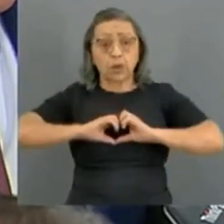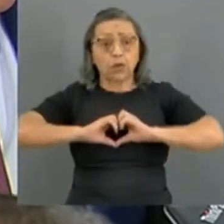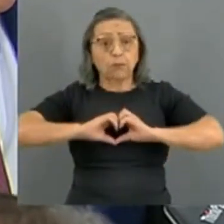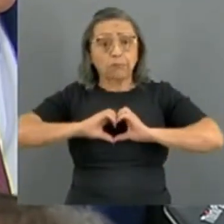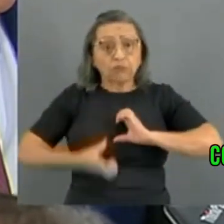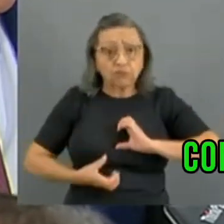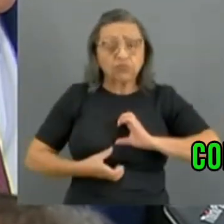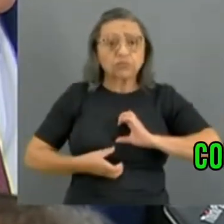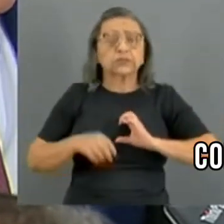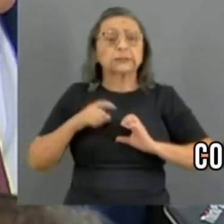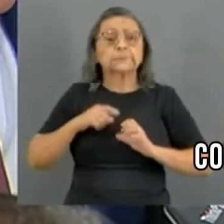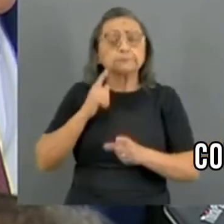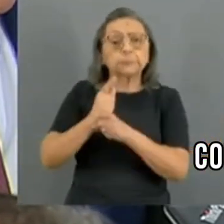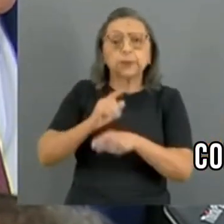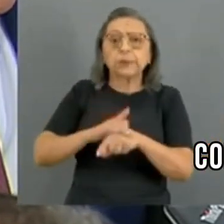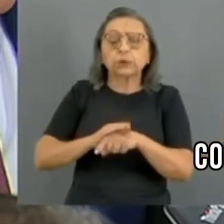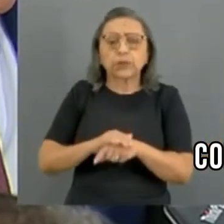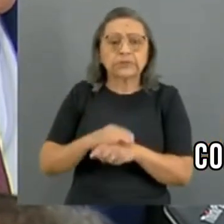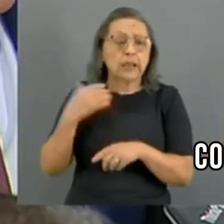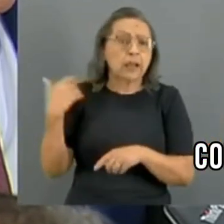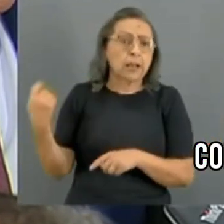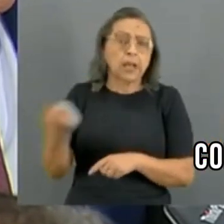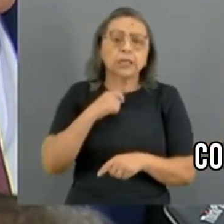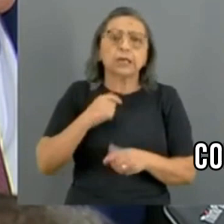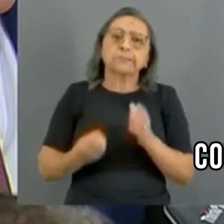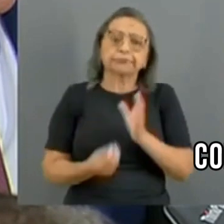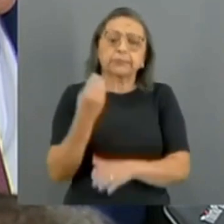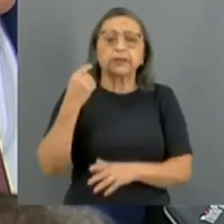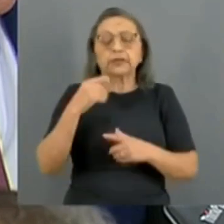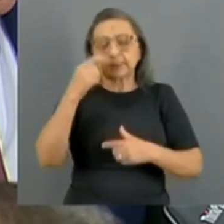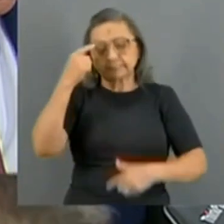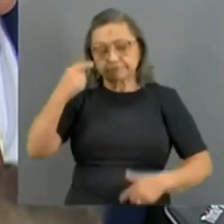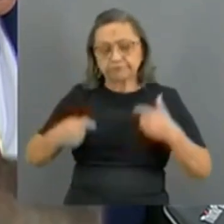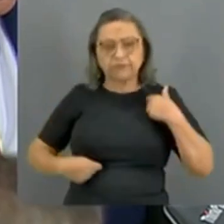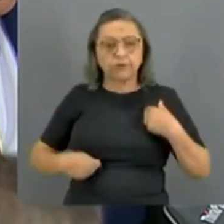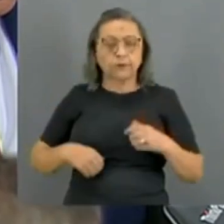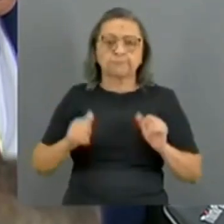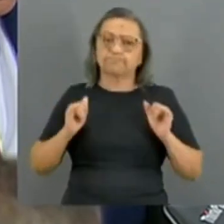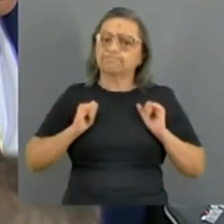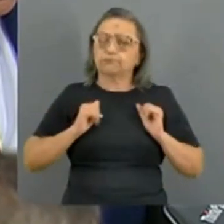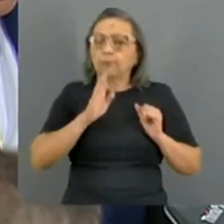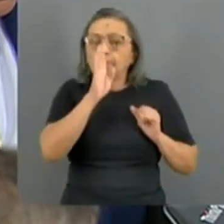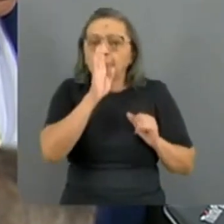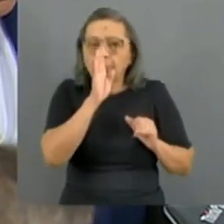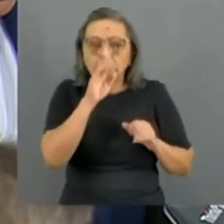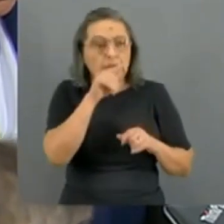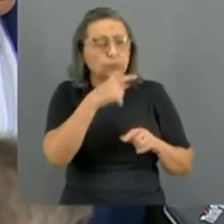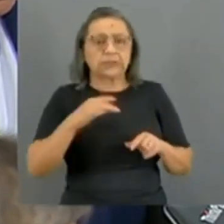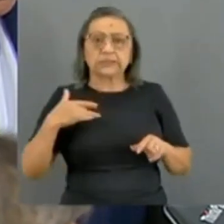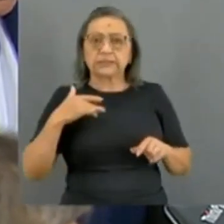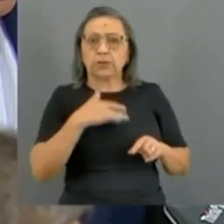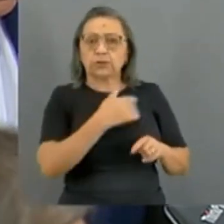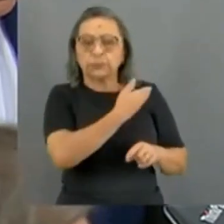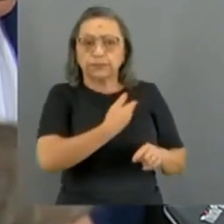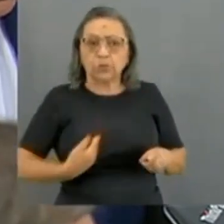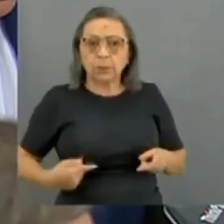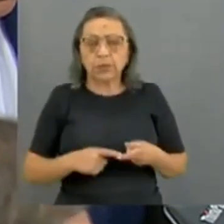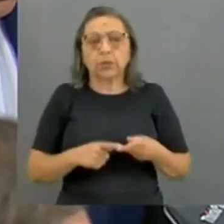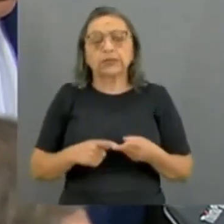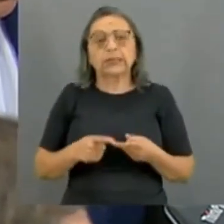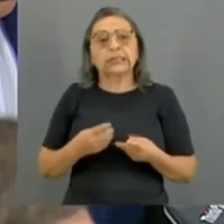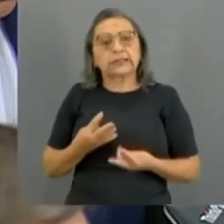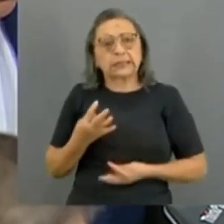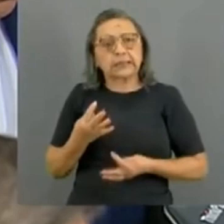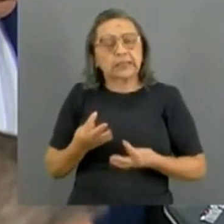doença congênita que provocou esse ataque e o deixou incapacitado. Lá não tem saúde pública, o atendimento de enfermeiro particular é muito caro,